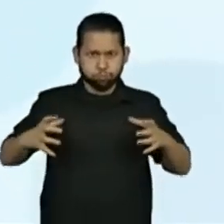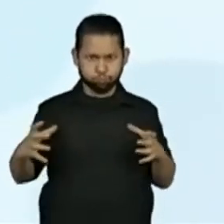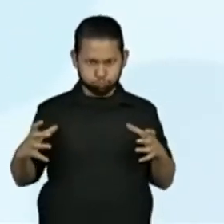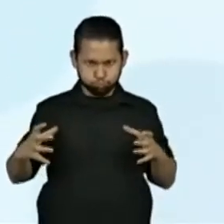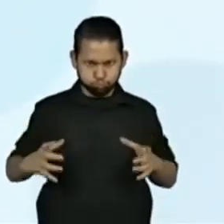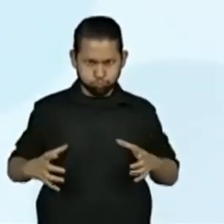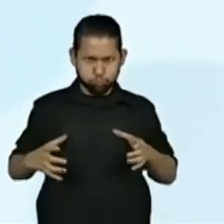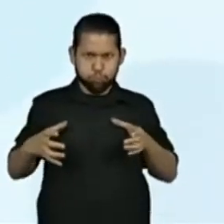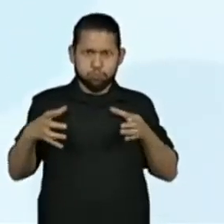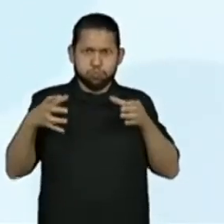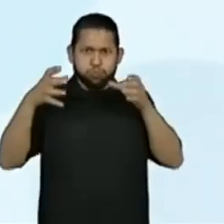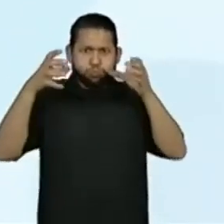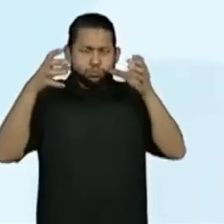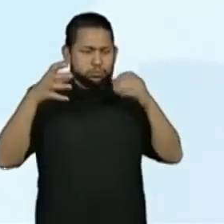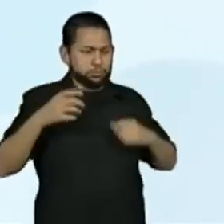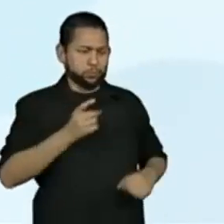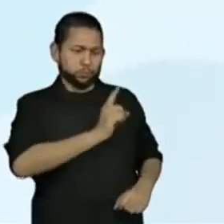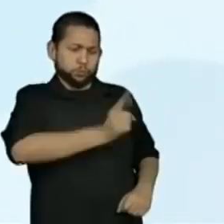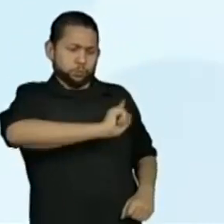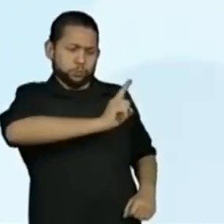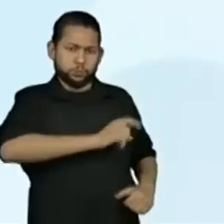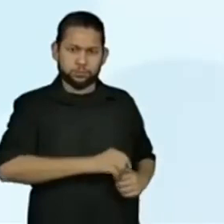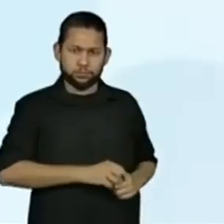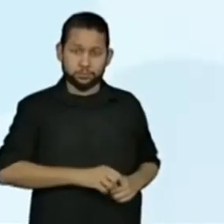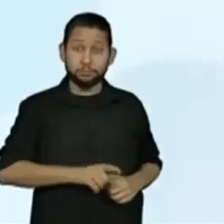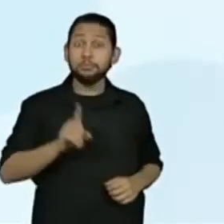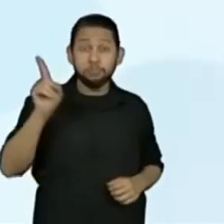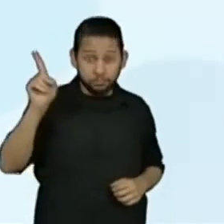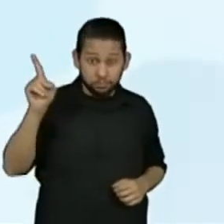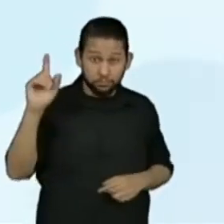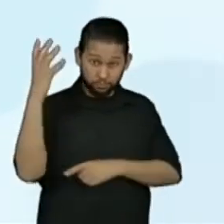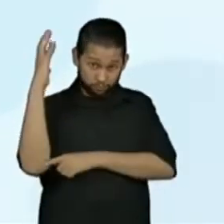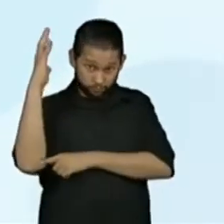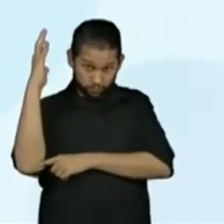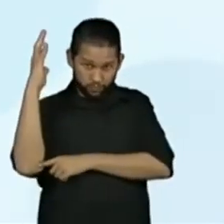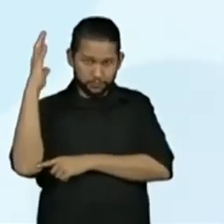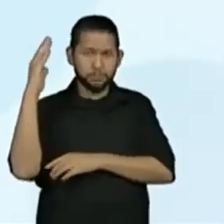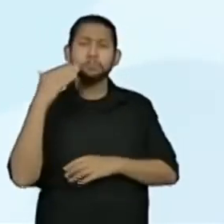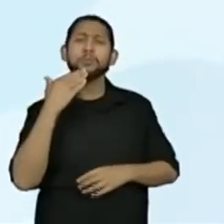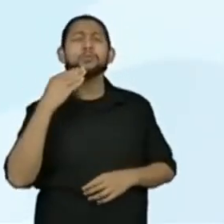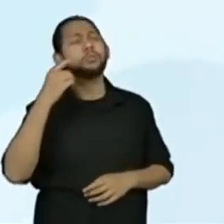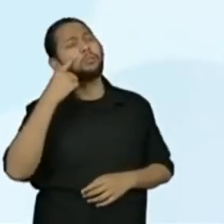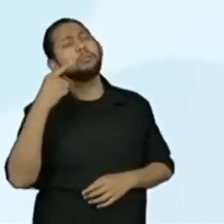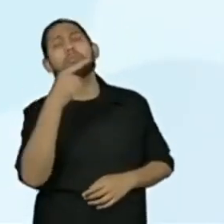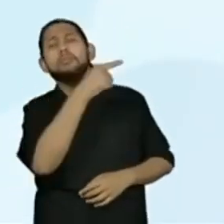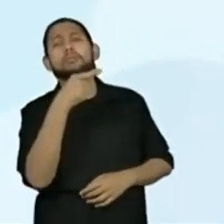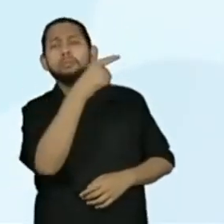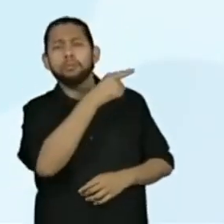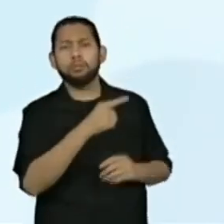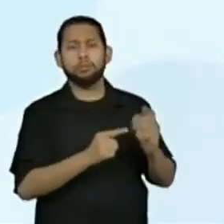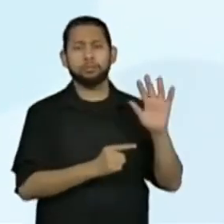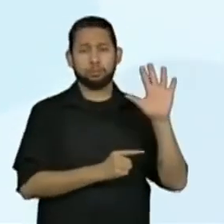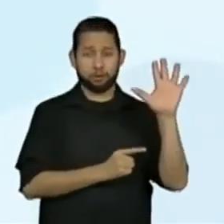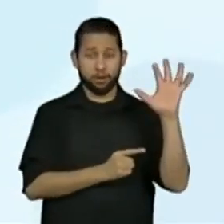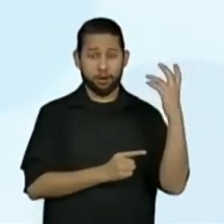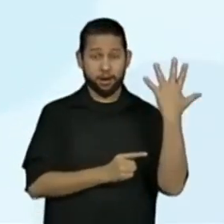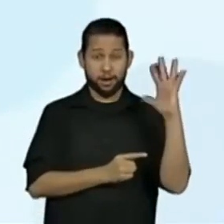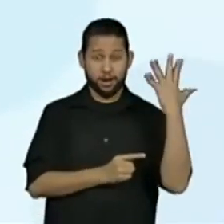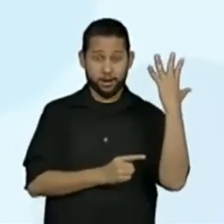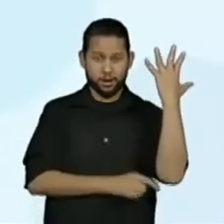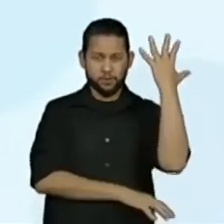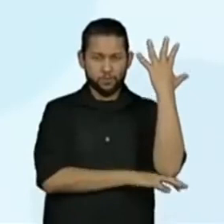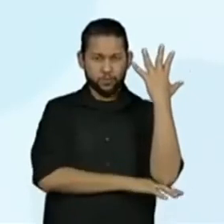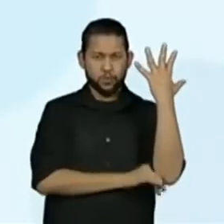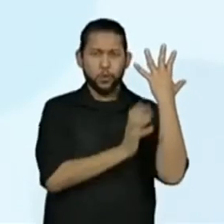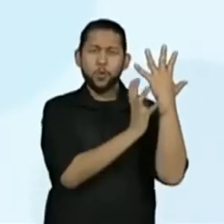fornecer o material e mandaram a oliveira, que era mais franzina,